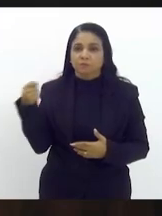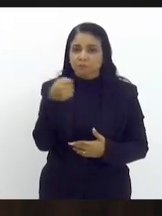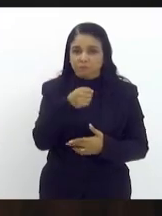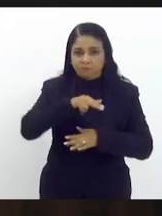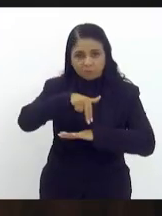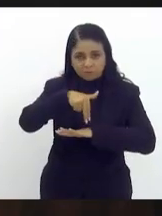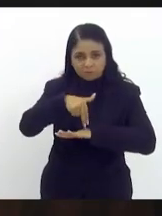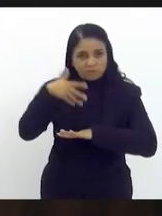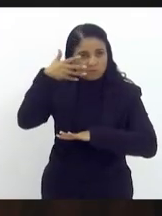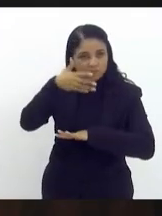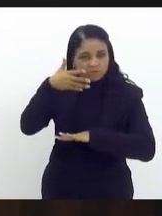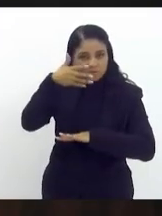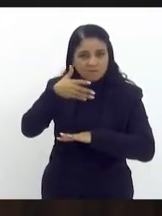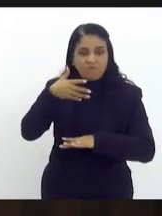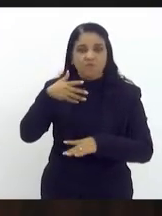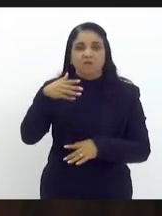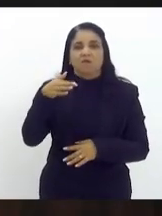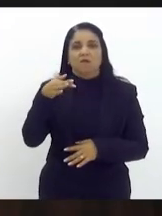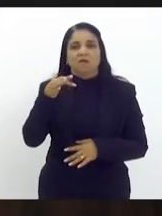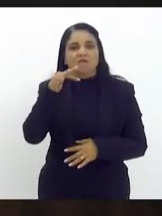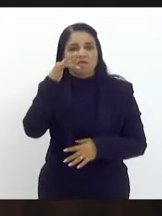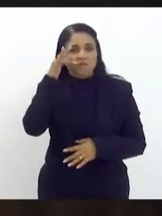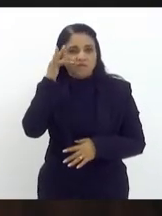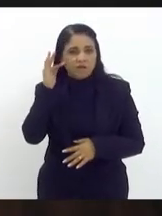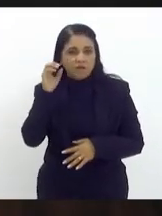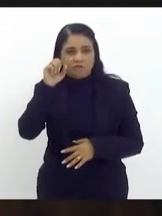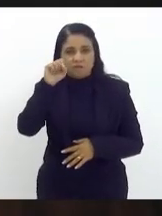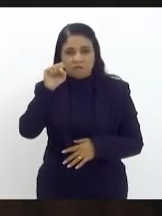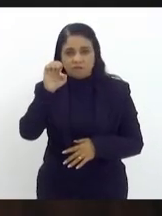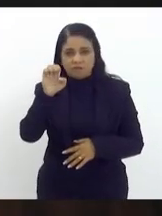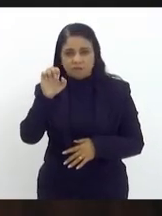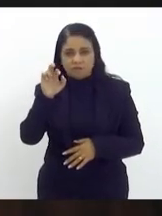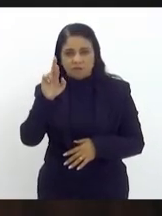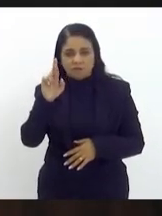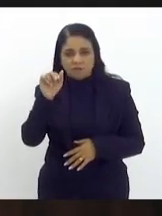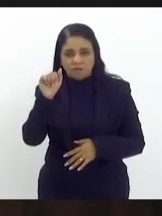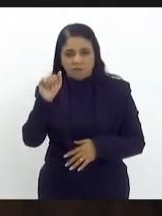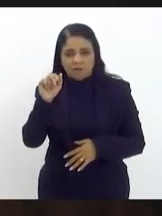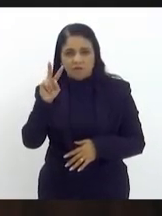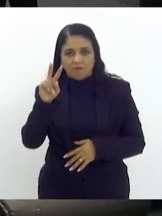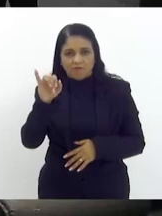deputado Flávio Serafini deputado dispõe de 10 minutos